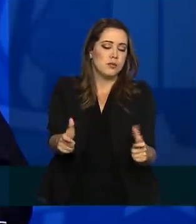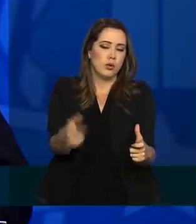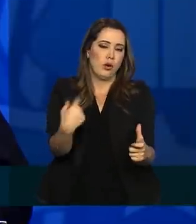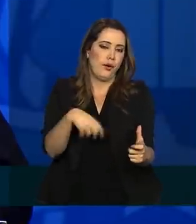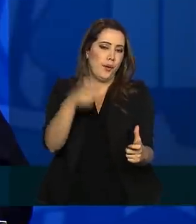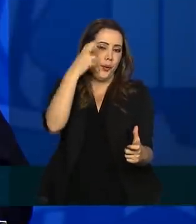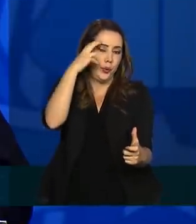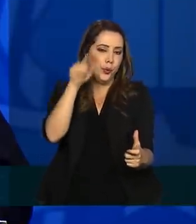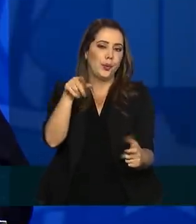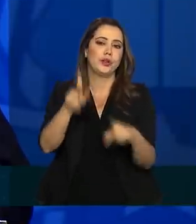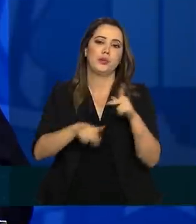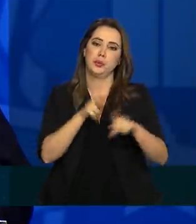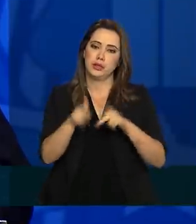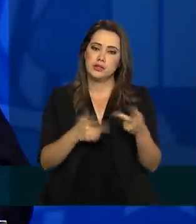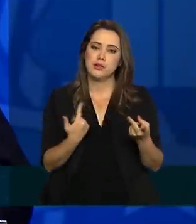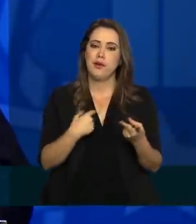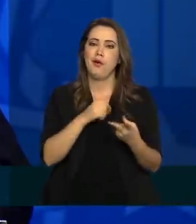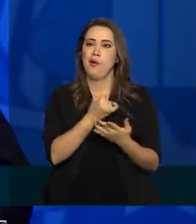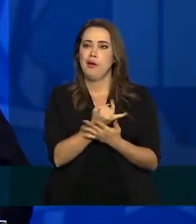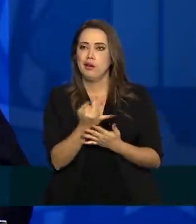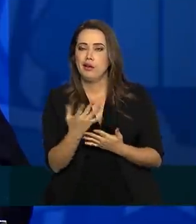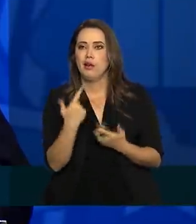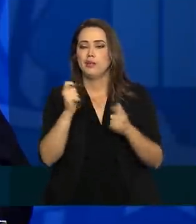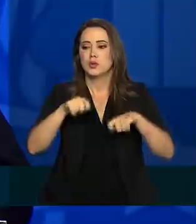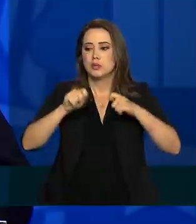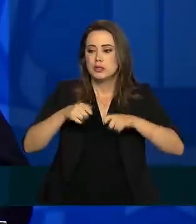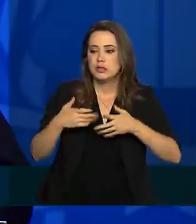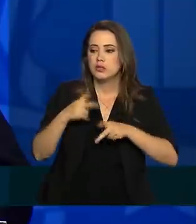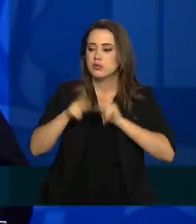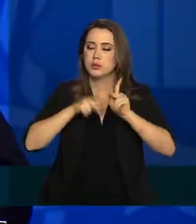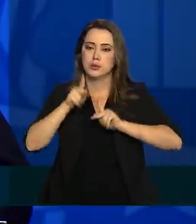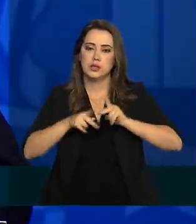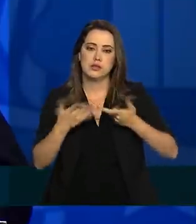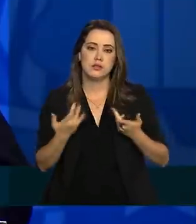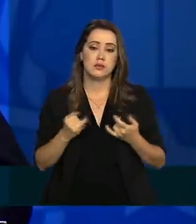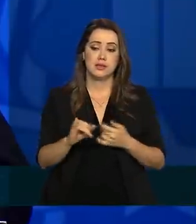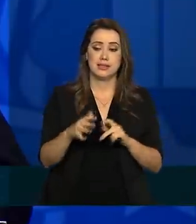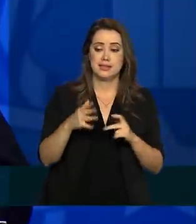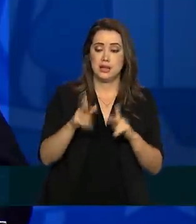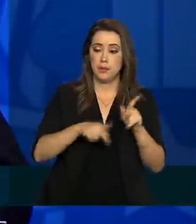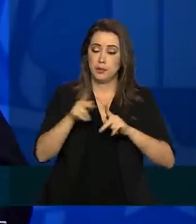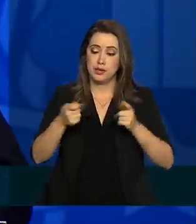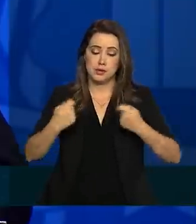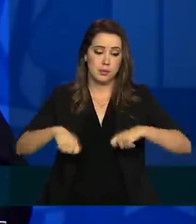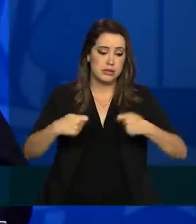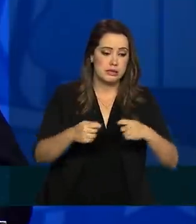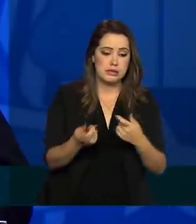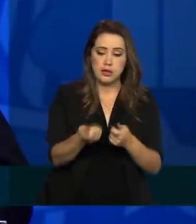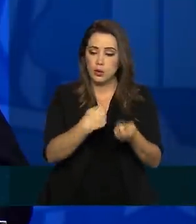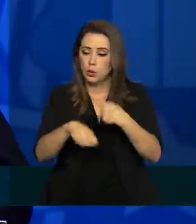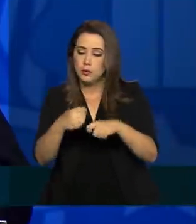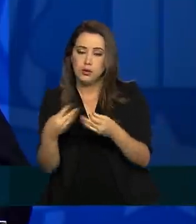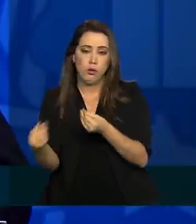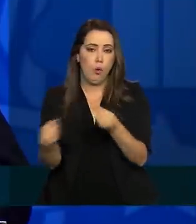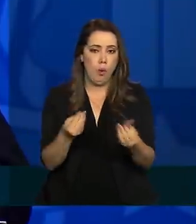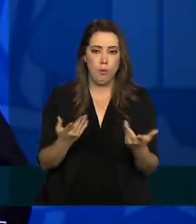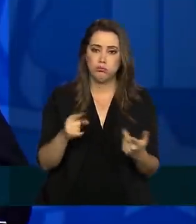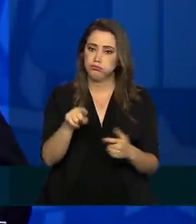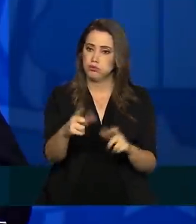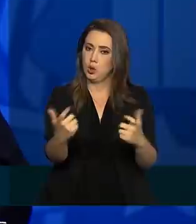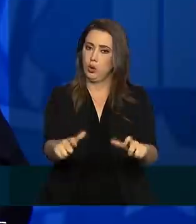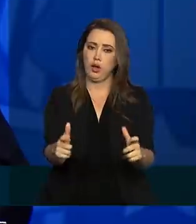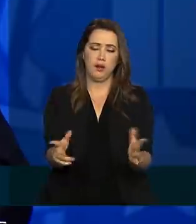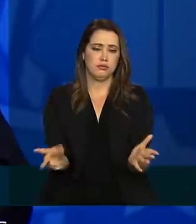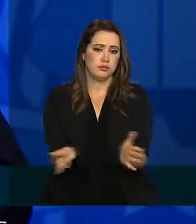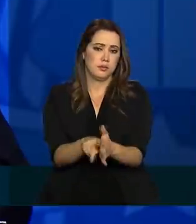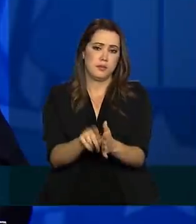cultural da população, as condições daquela população, as necessidades econômicas de cada região. Como já